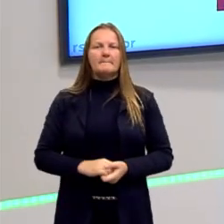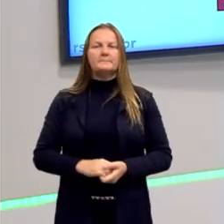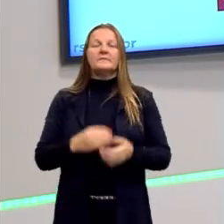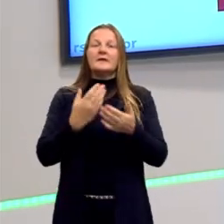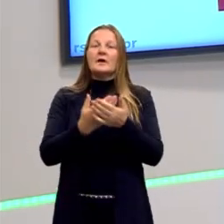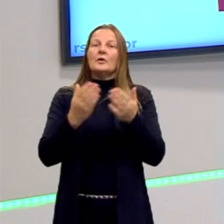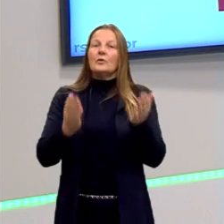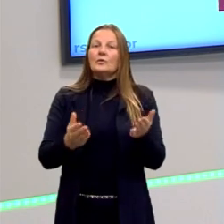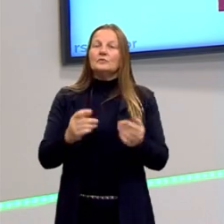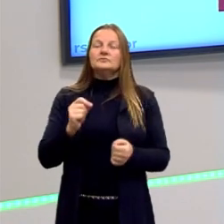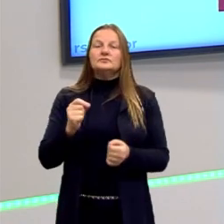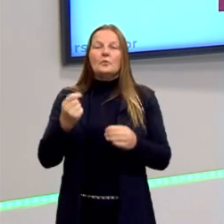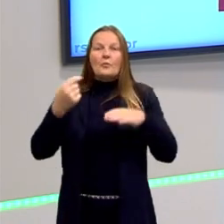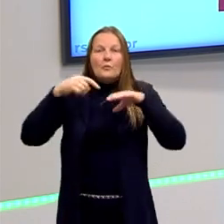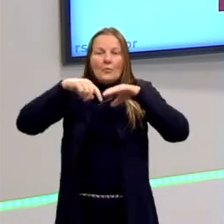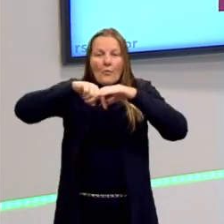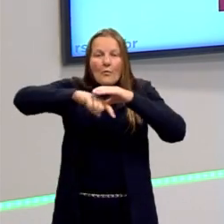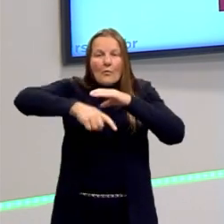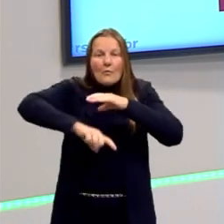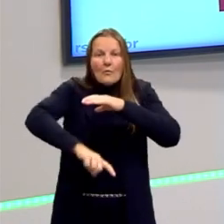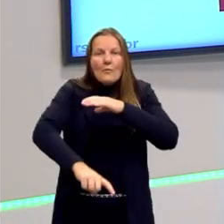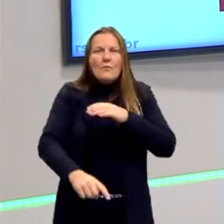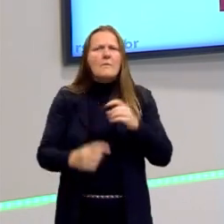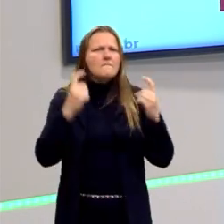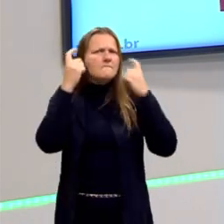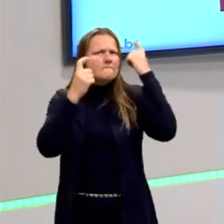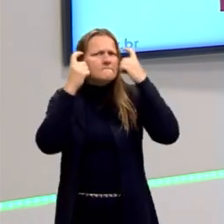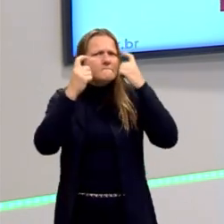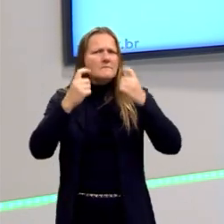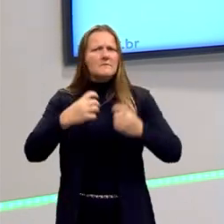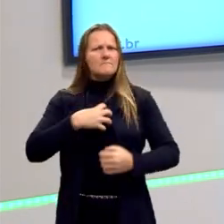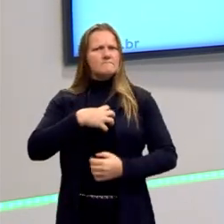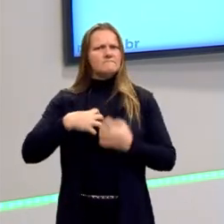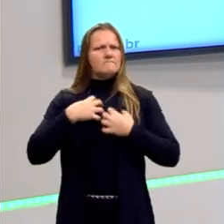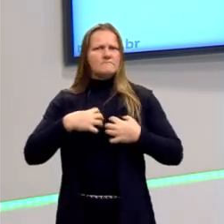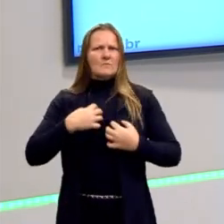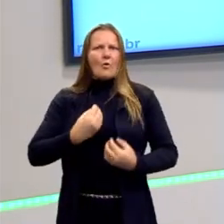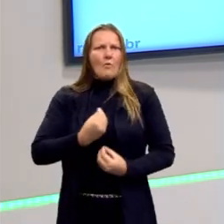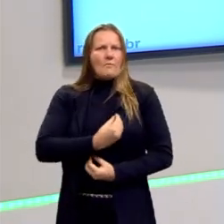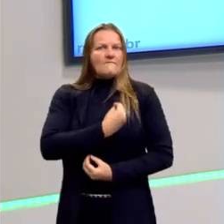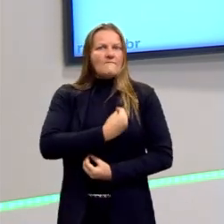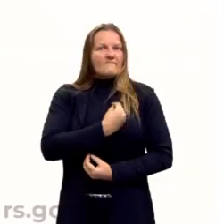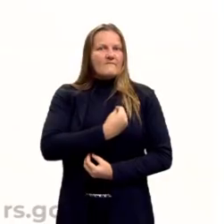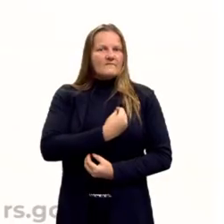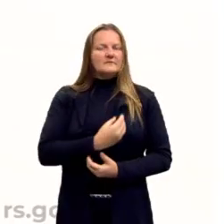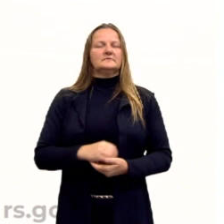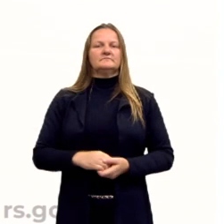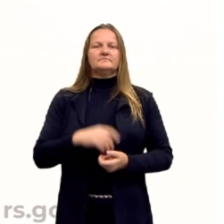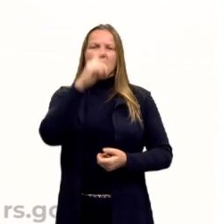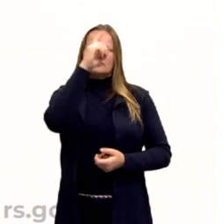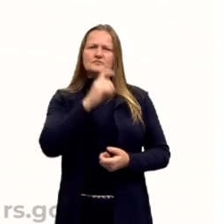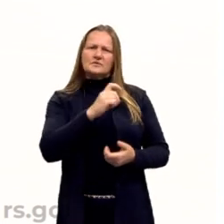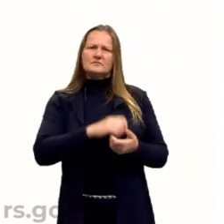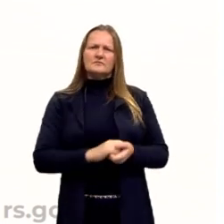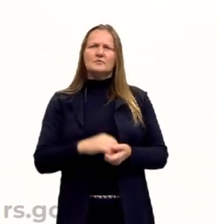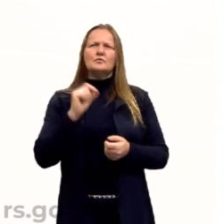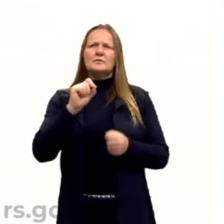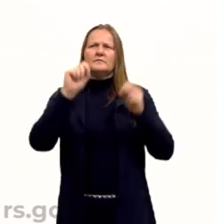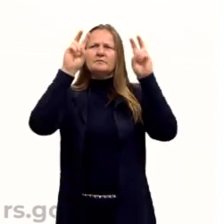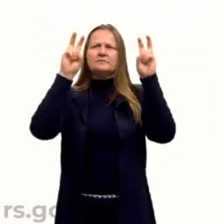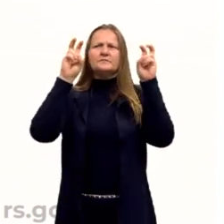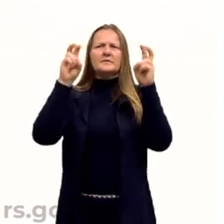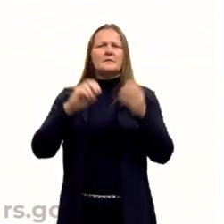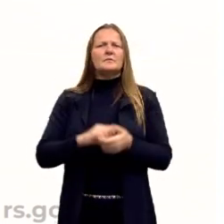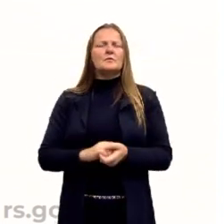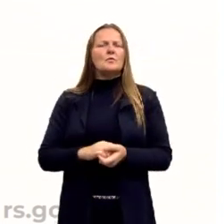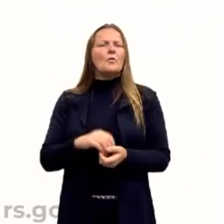aula de hoje, então, é um mergulho nas inquietações existenciais, vamos lá. Olha só, vamos tratar de um assunto hoje